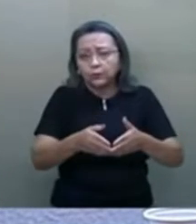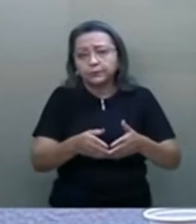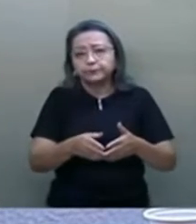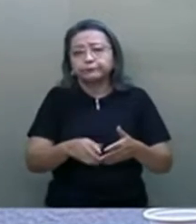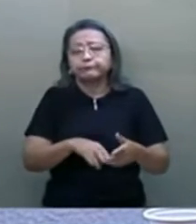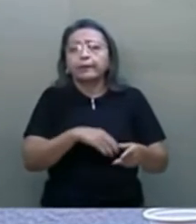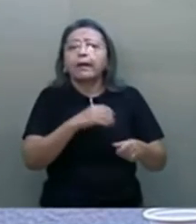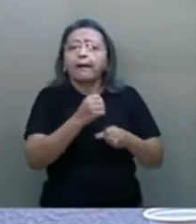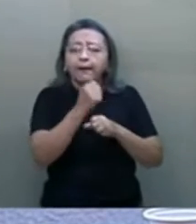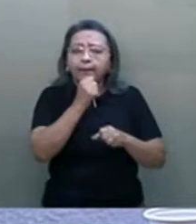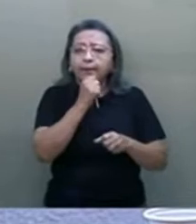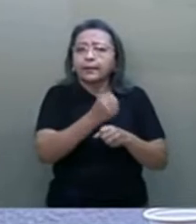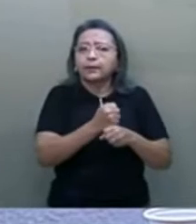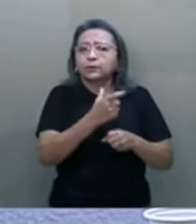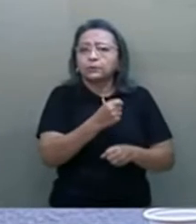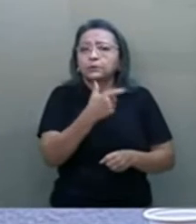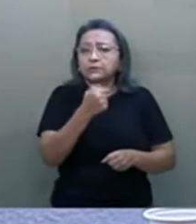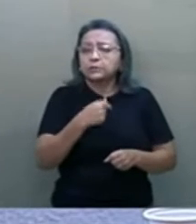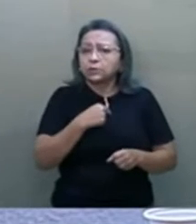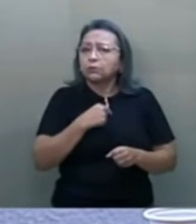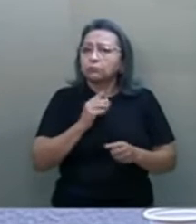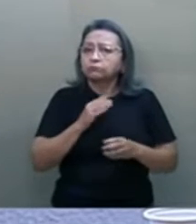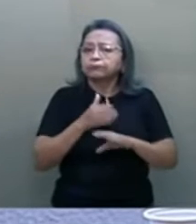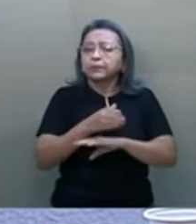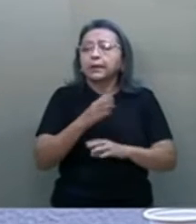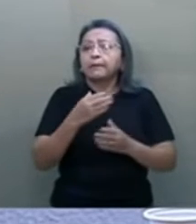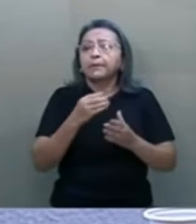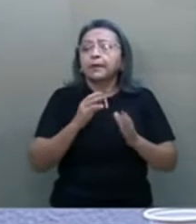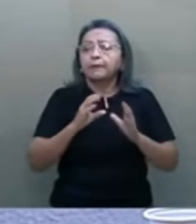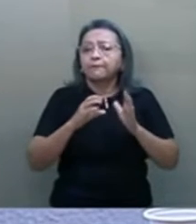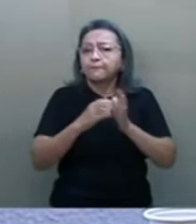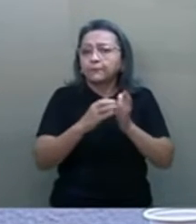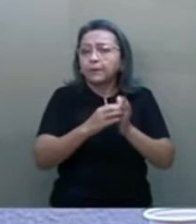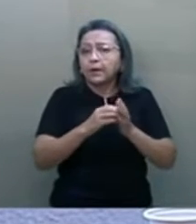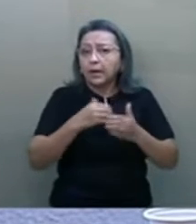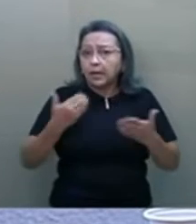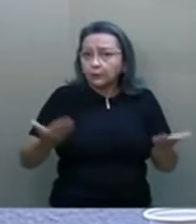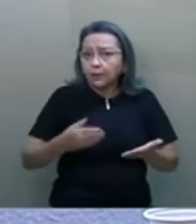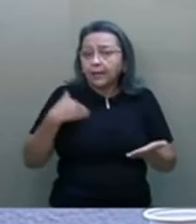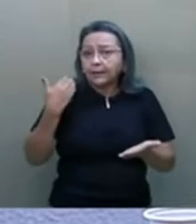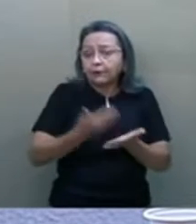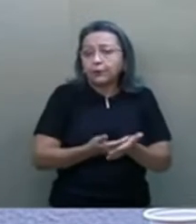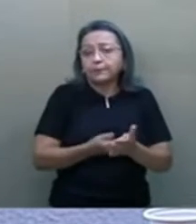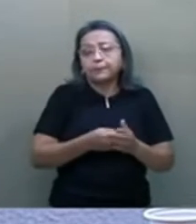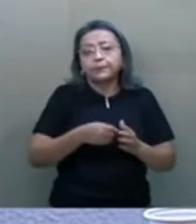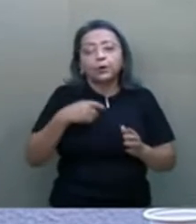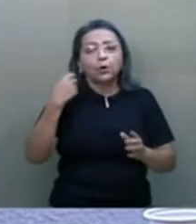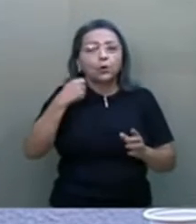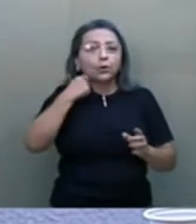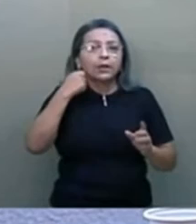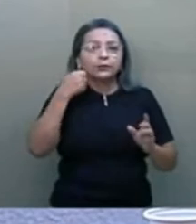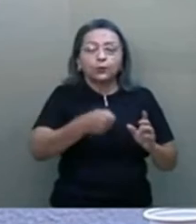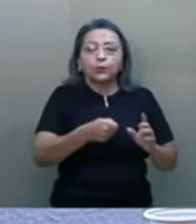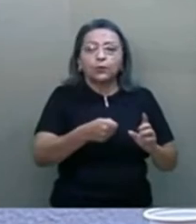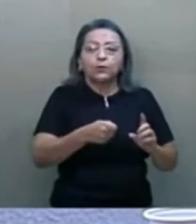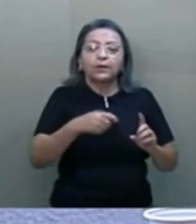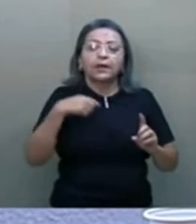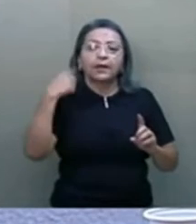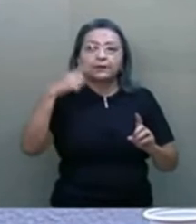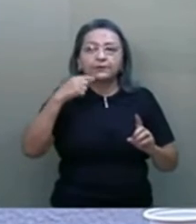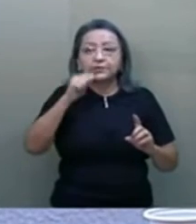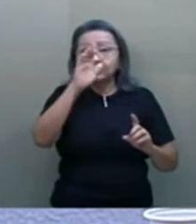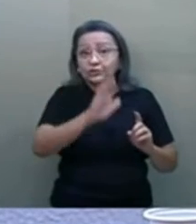Ainda em 2007, eu ingressei na minha carreira atual, que é a carreira de procurador federal na Advocacia-Geral da União.